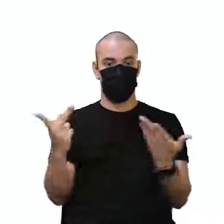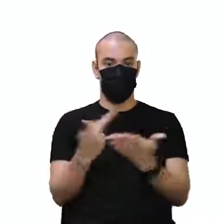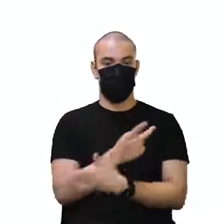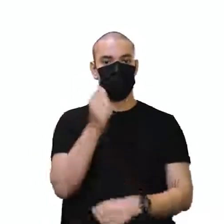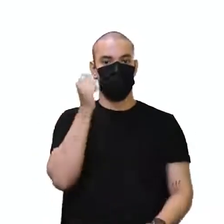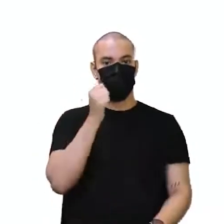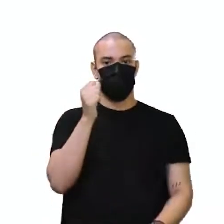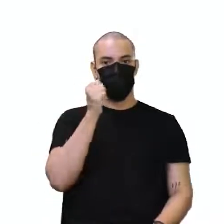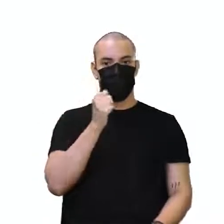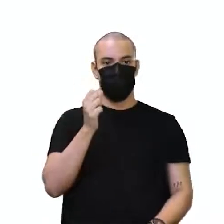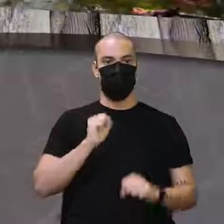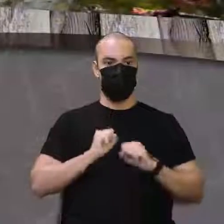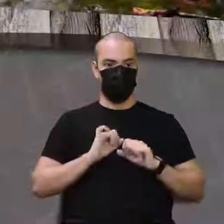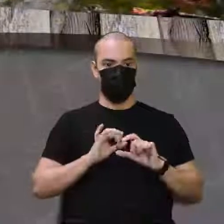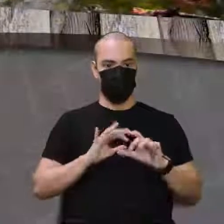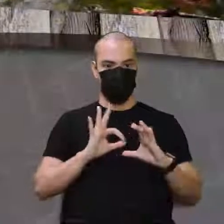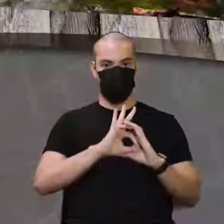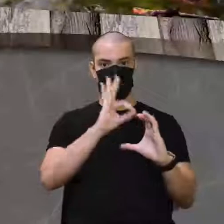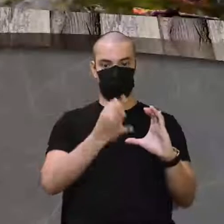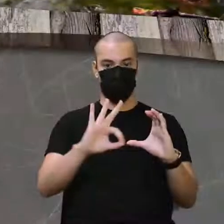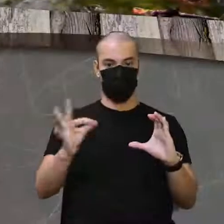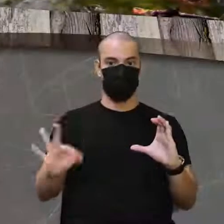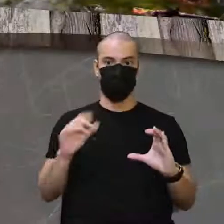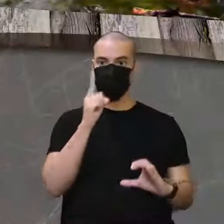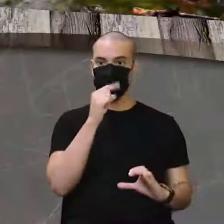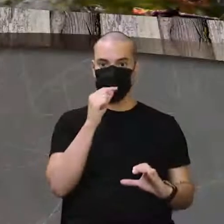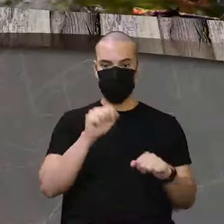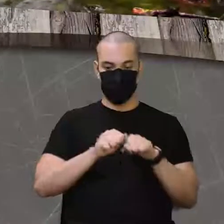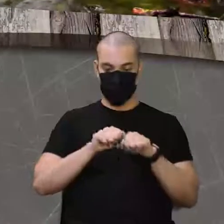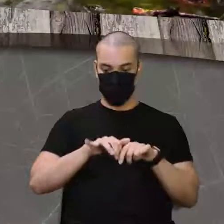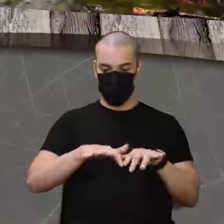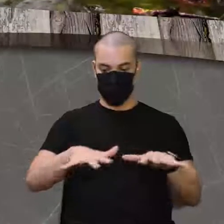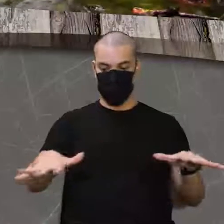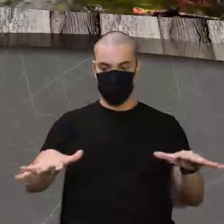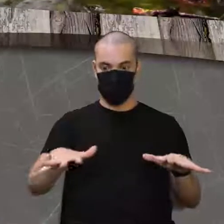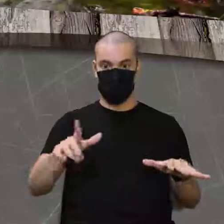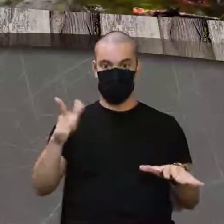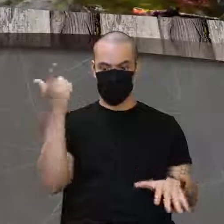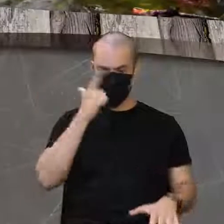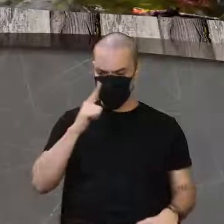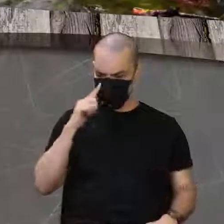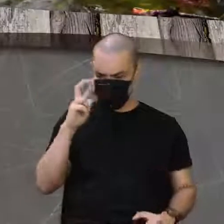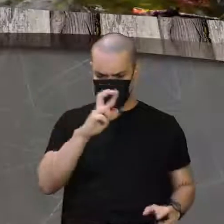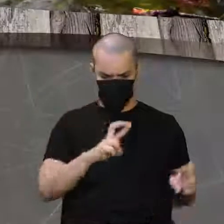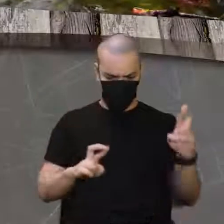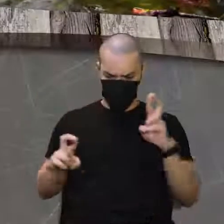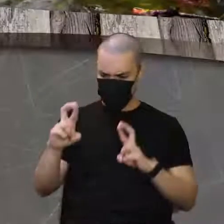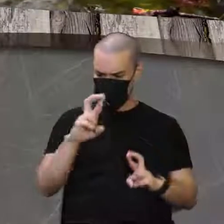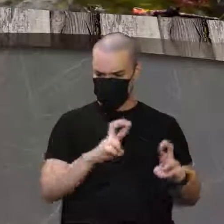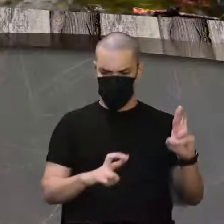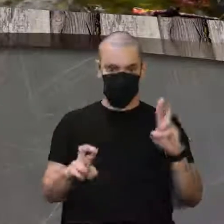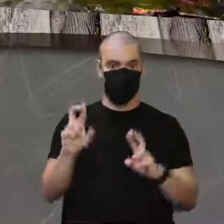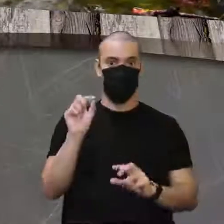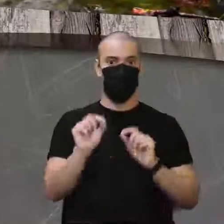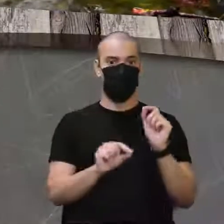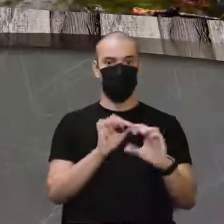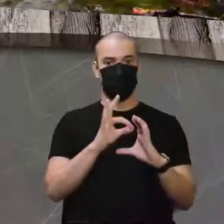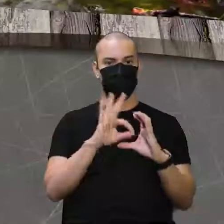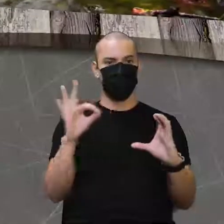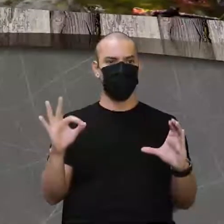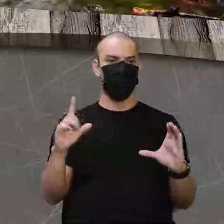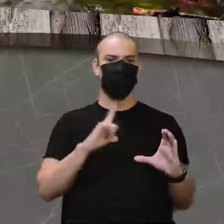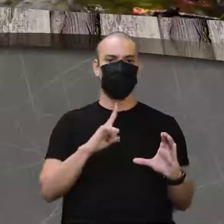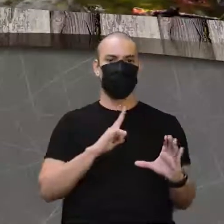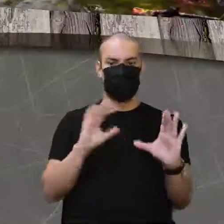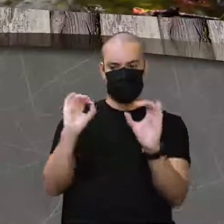fêmeas liberam os óvulos na água e esses óvulos, ele conseguiu observar que esses óvulos, com certeza ele